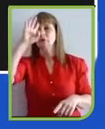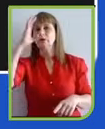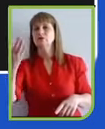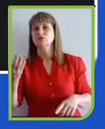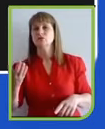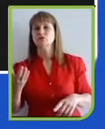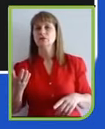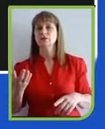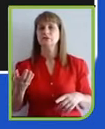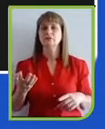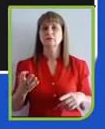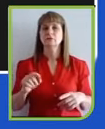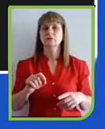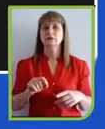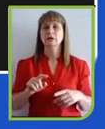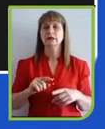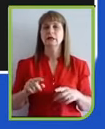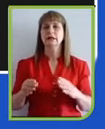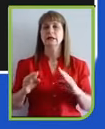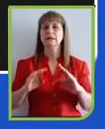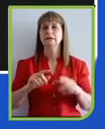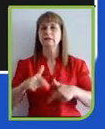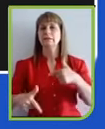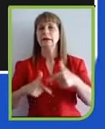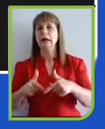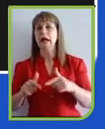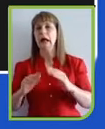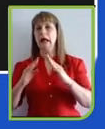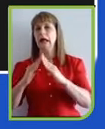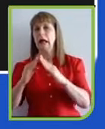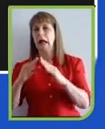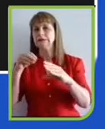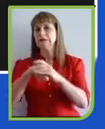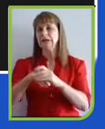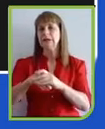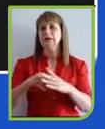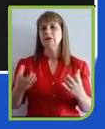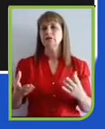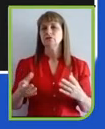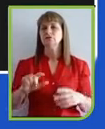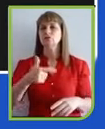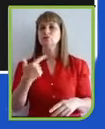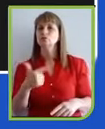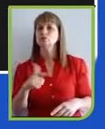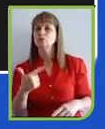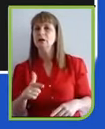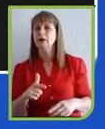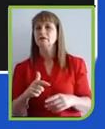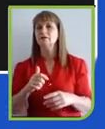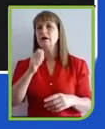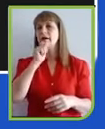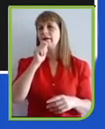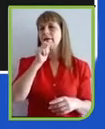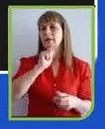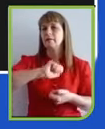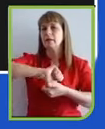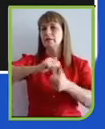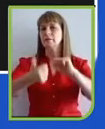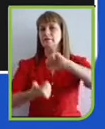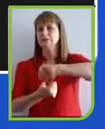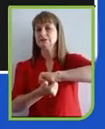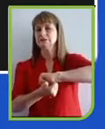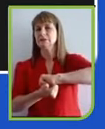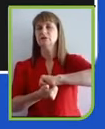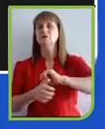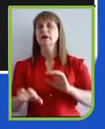foi um pouco a fórceps, foi sem adaptação, mas, num período melhor, a gente conseguirá equilibrar mais,